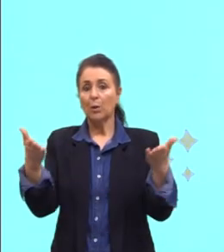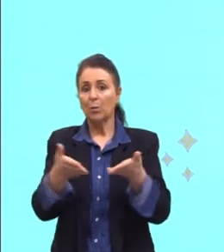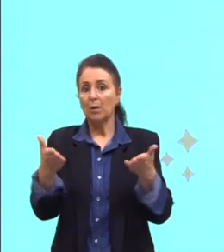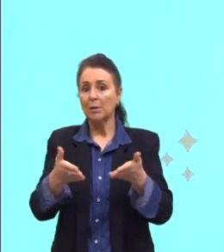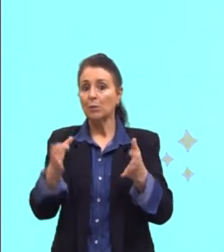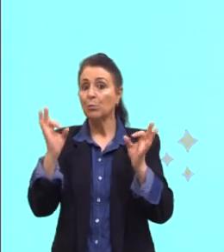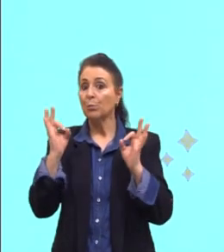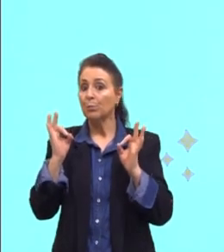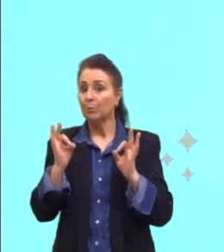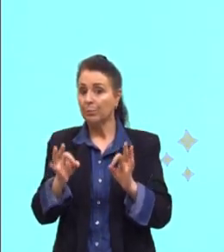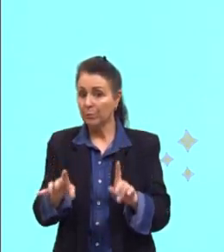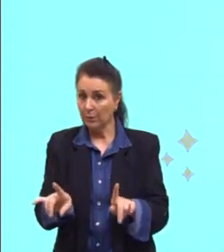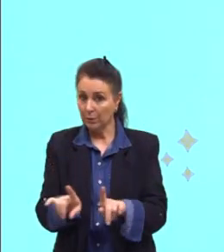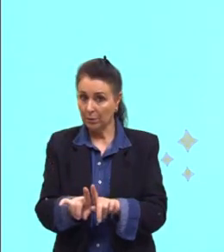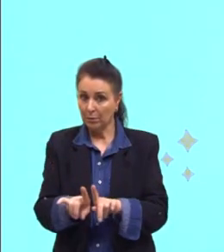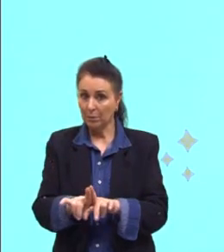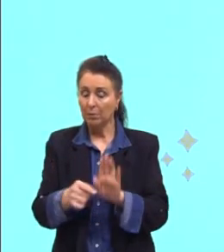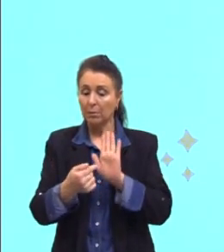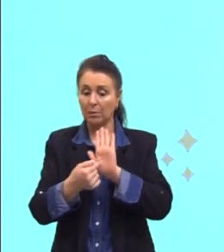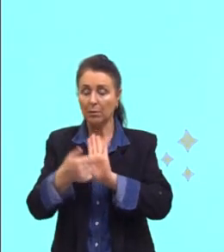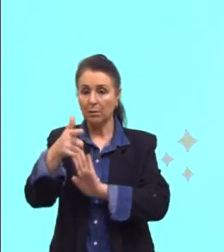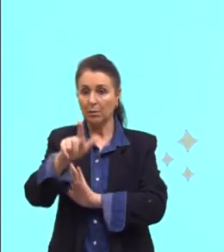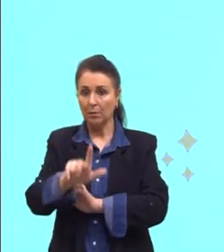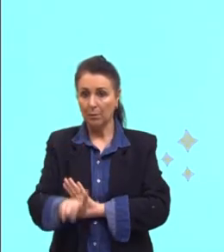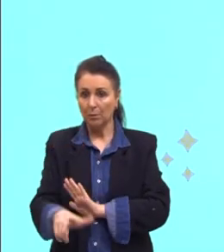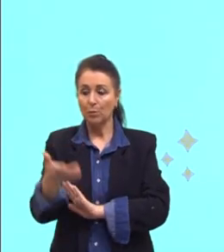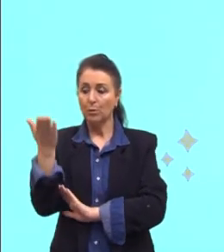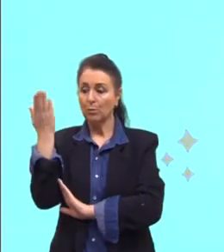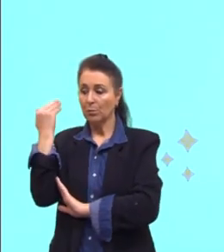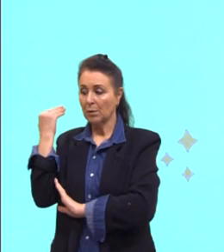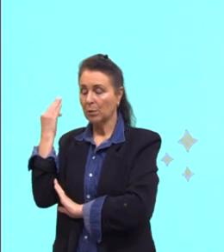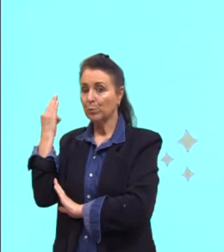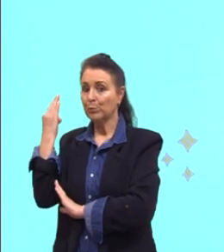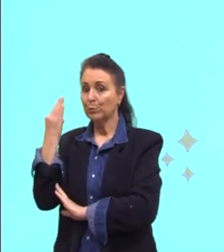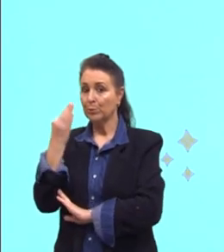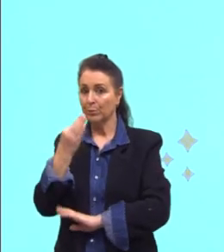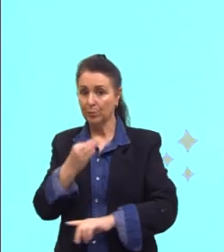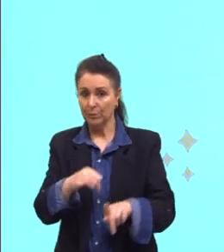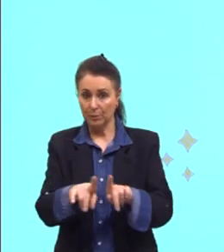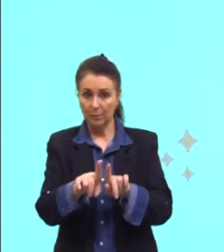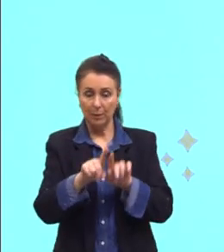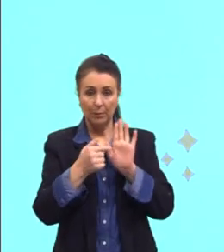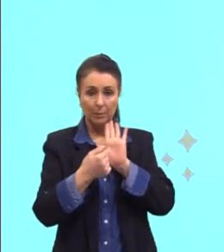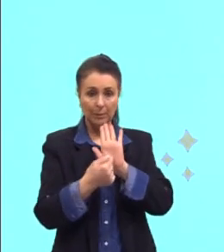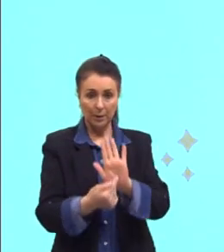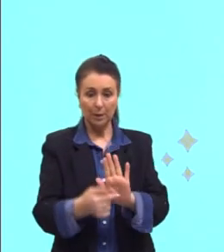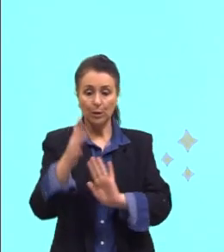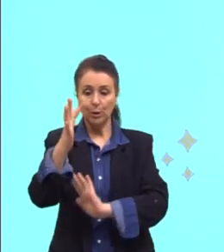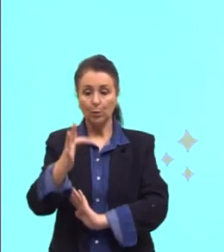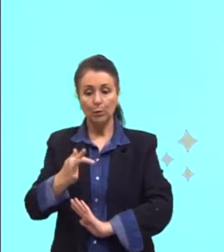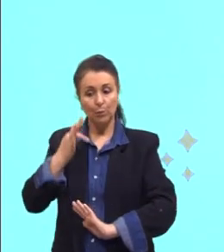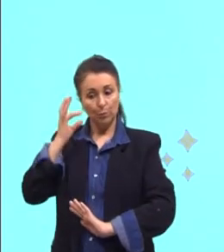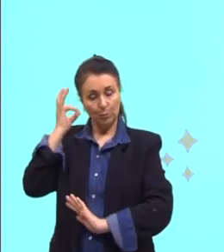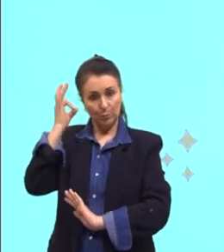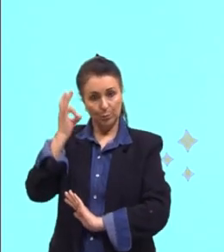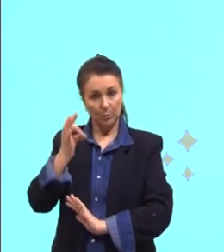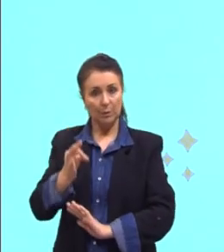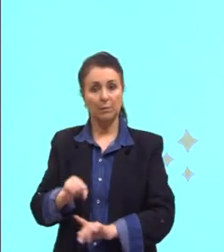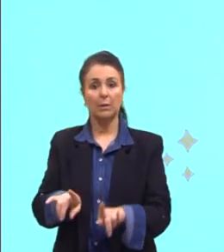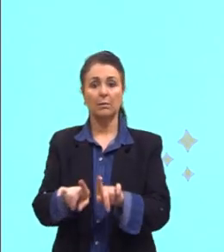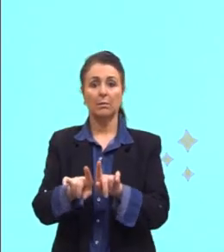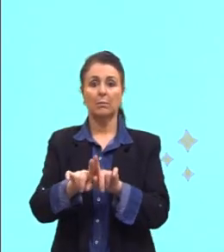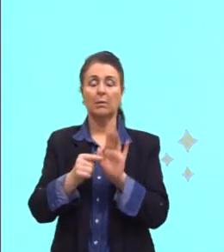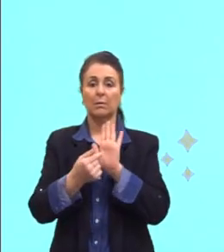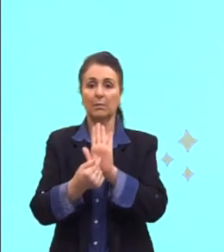perfeito, aparece de novo. No passado perfeito, aparece de novo. E no futuro perfeito, também aparece.